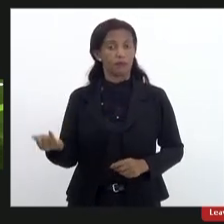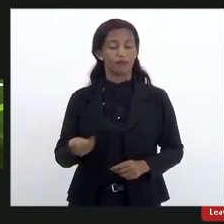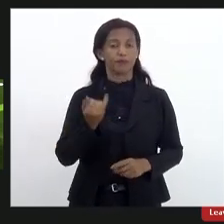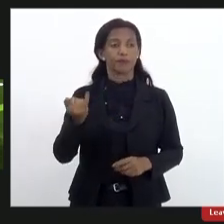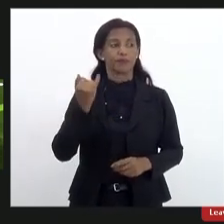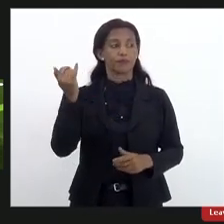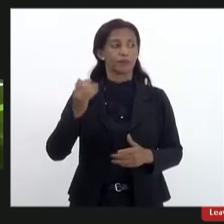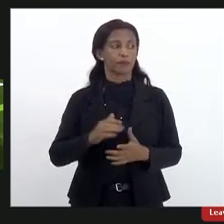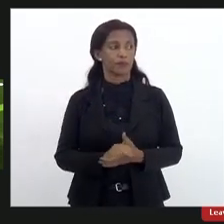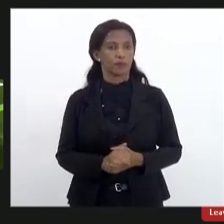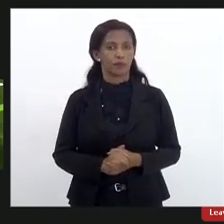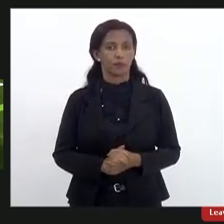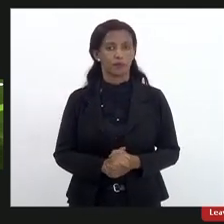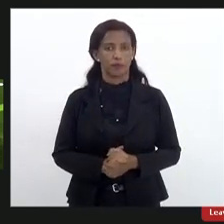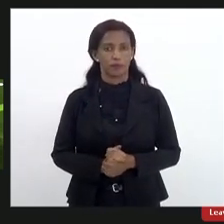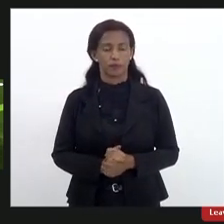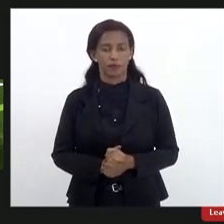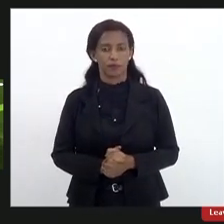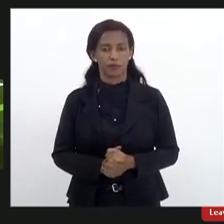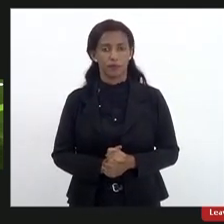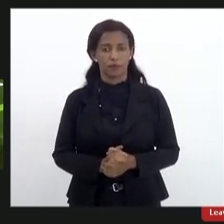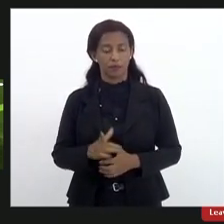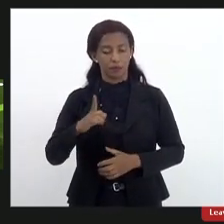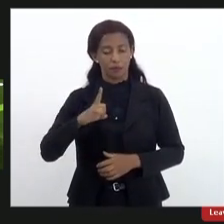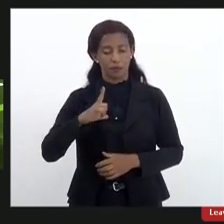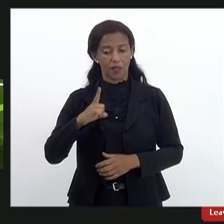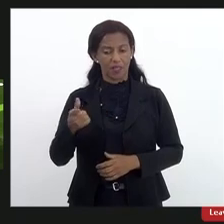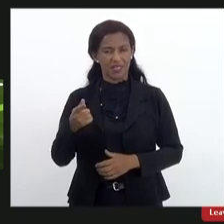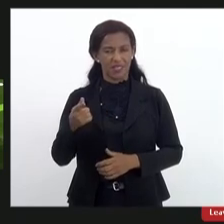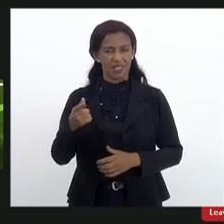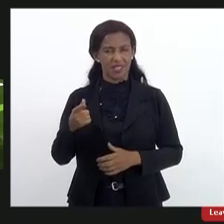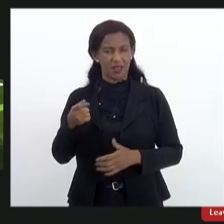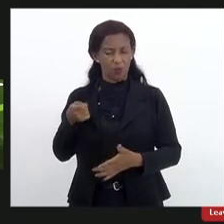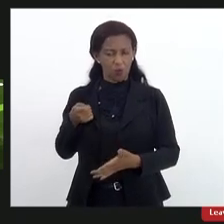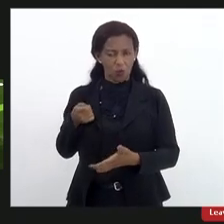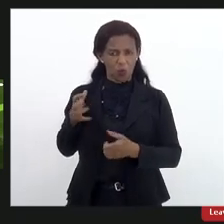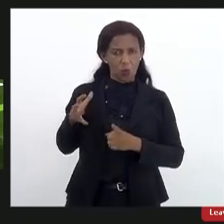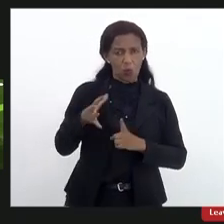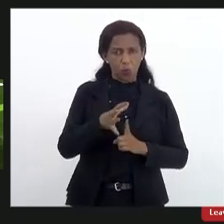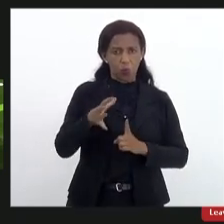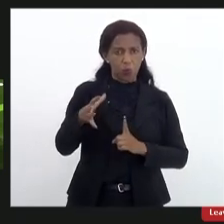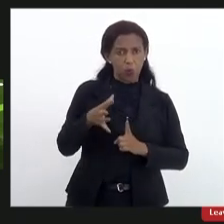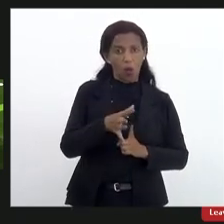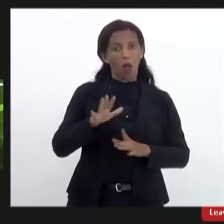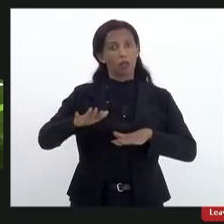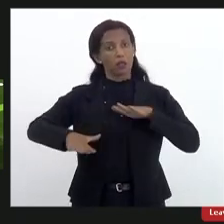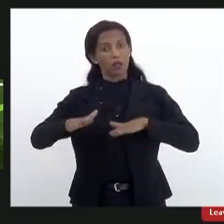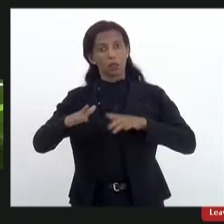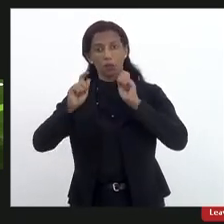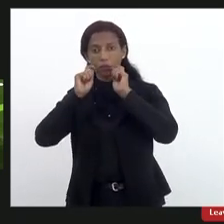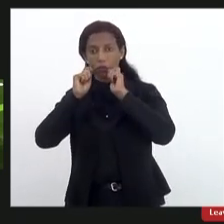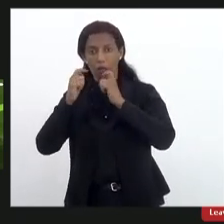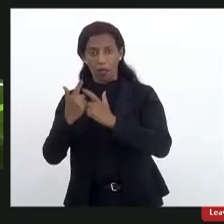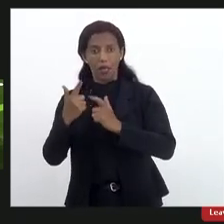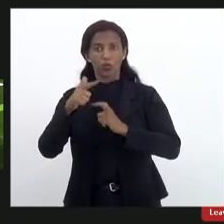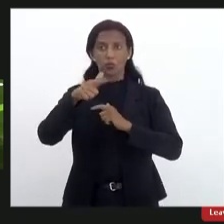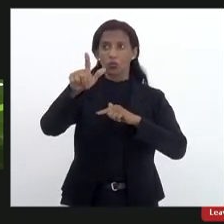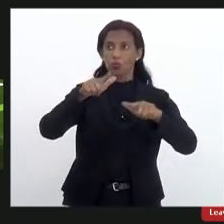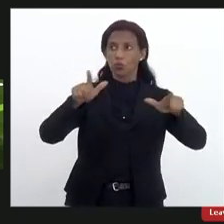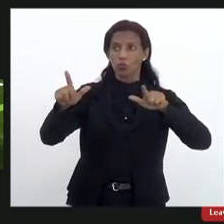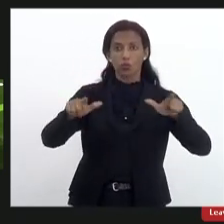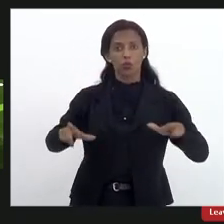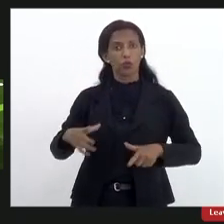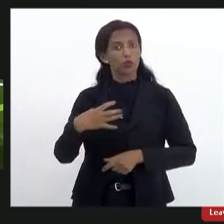que né haja uma uma pressão tanto da alerje como diferentes atores no